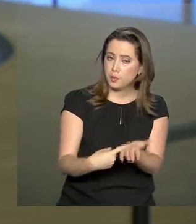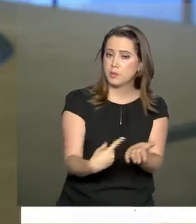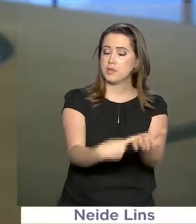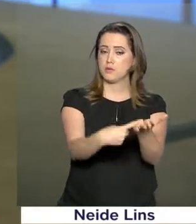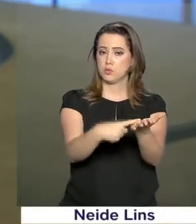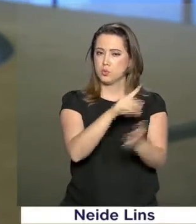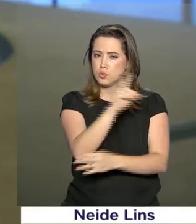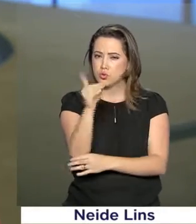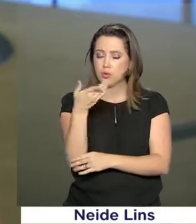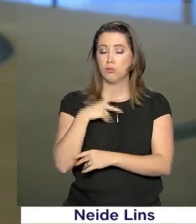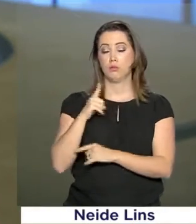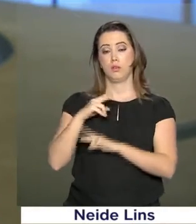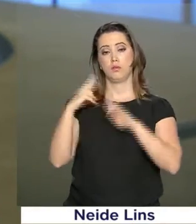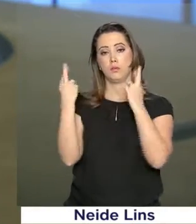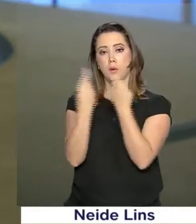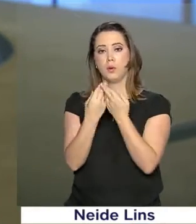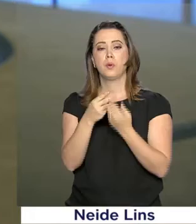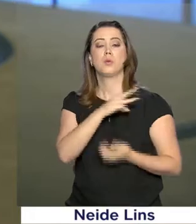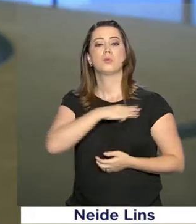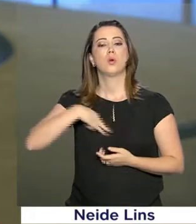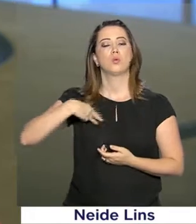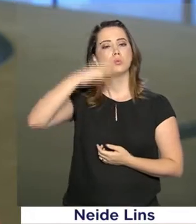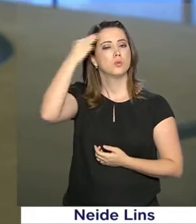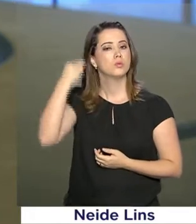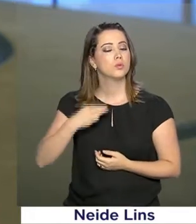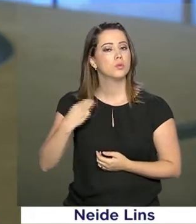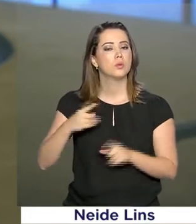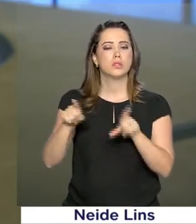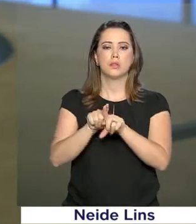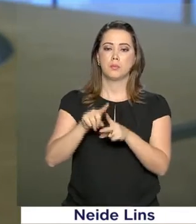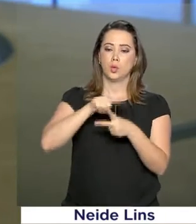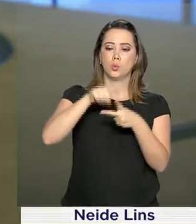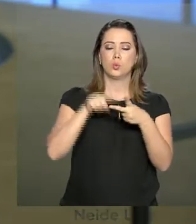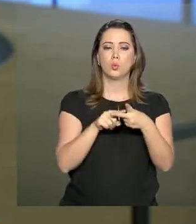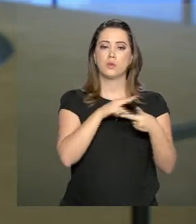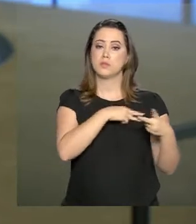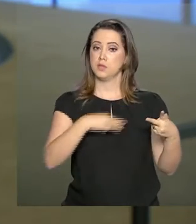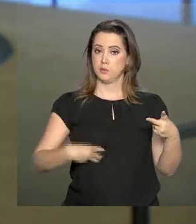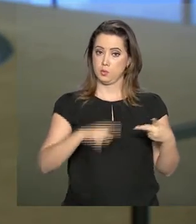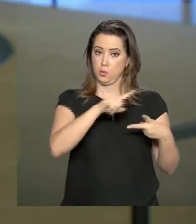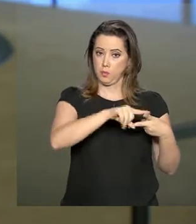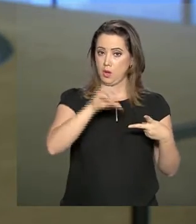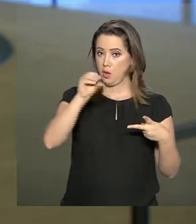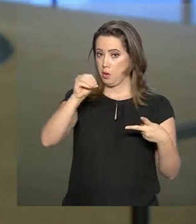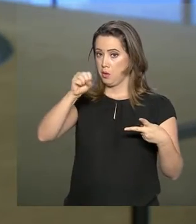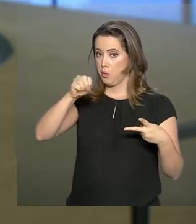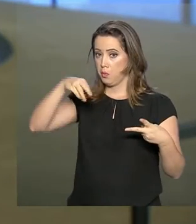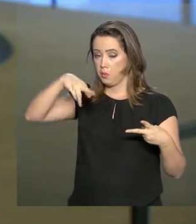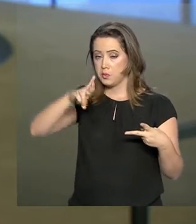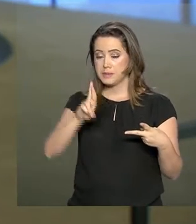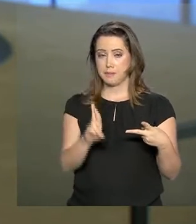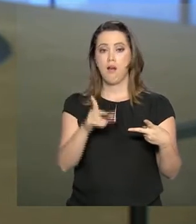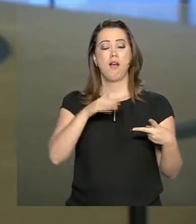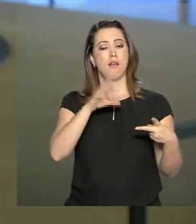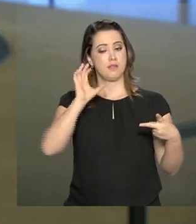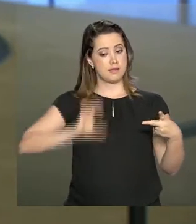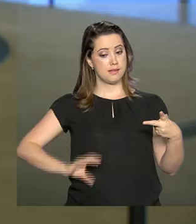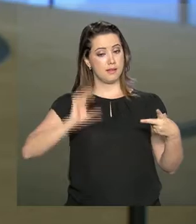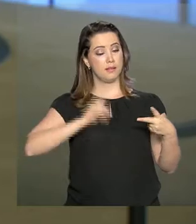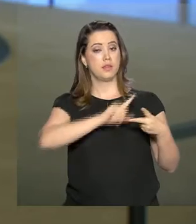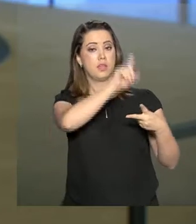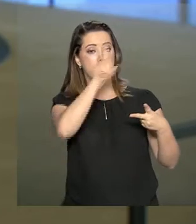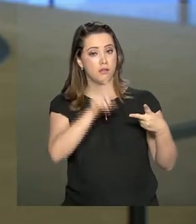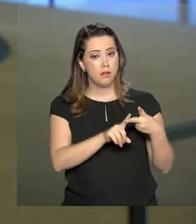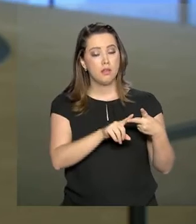hoje com uma reunião com a primeira-dama Michele Bolsonaro e dois ministros, o ministro Osmar Terra, da Cidadania, e Damaris